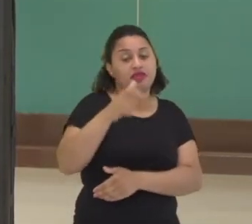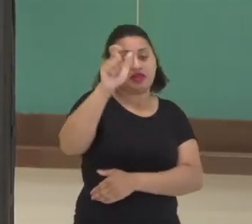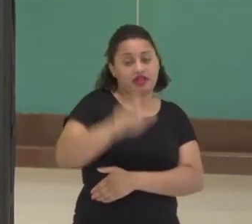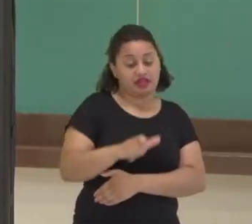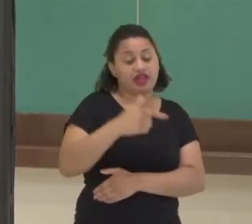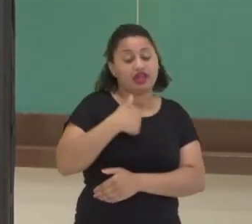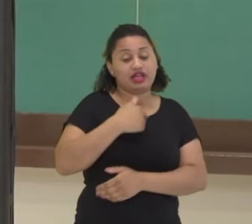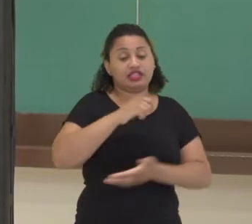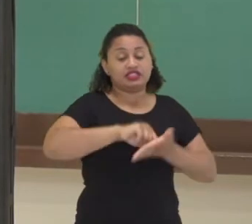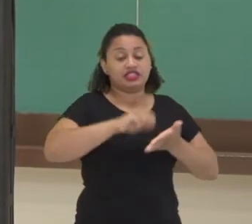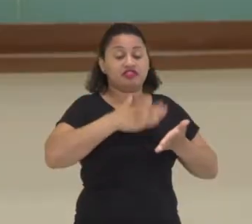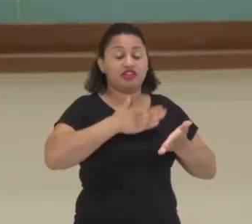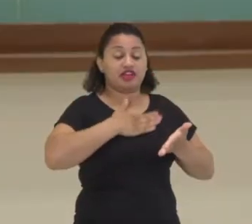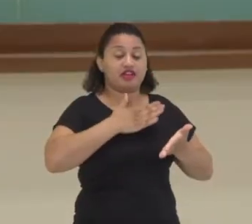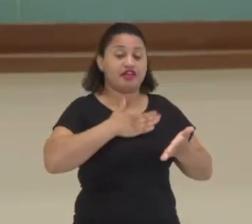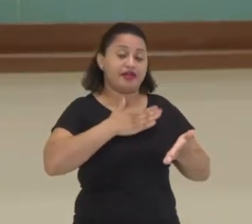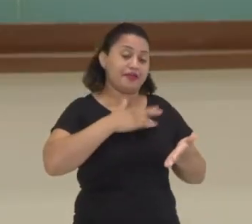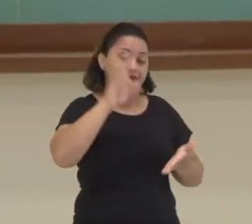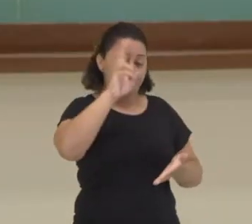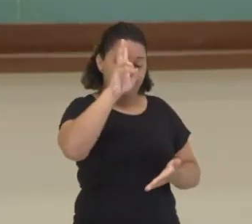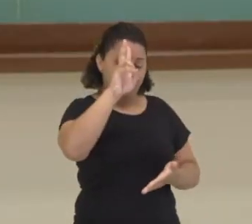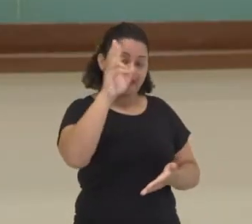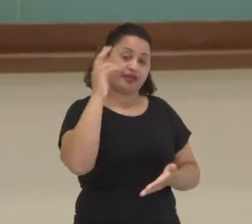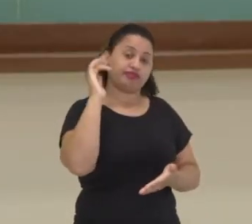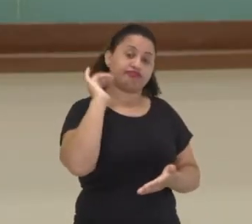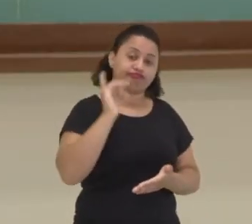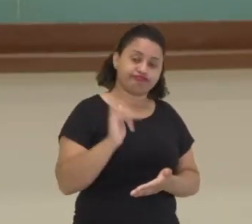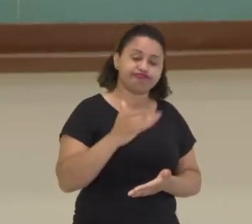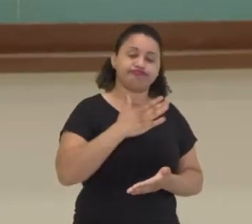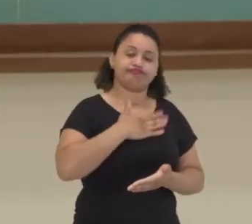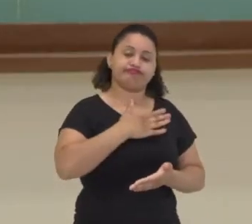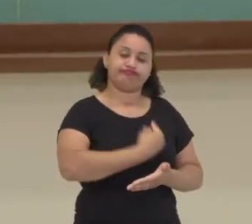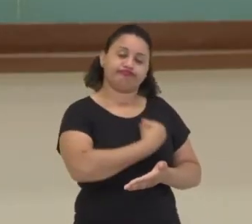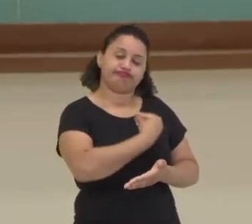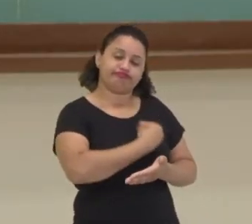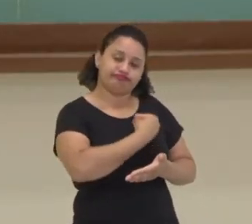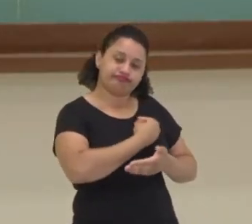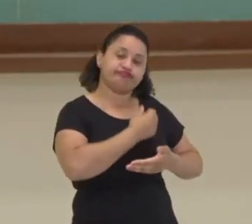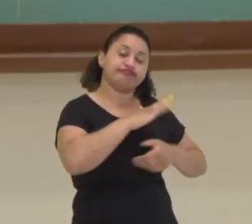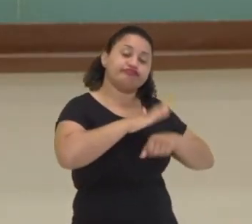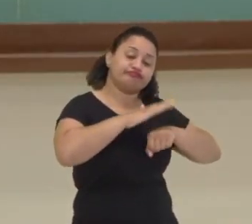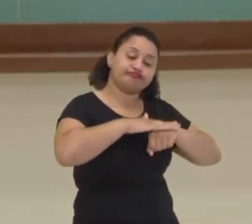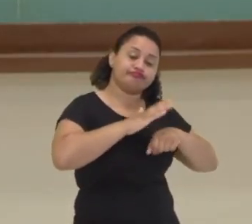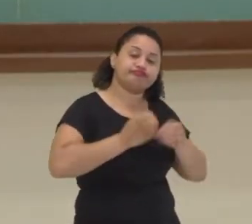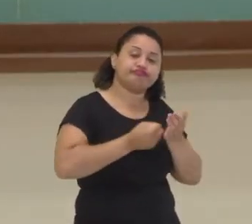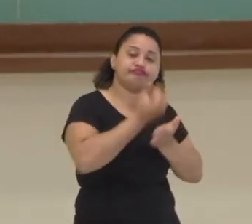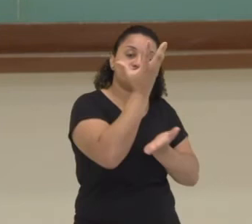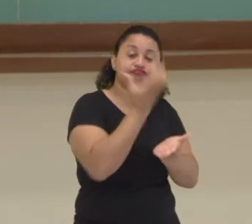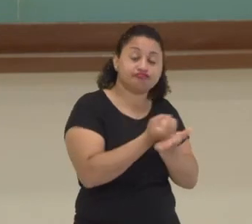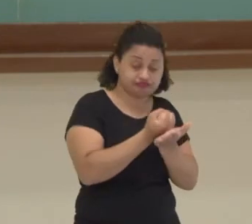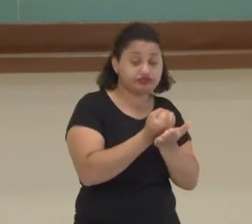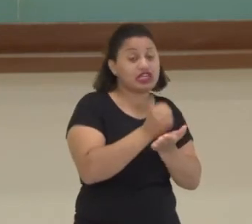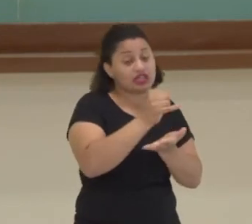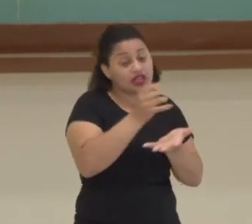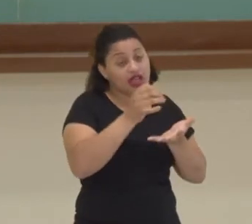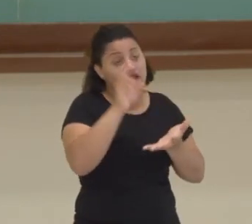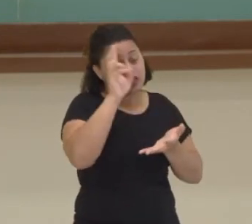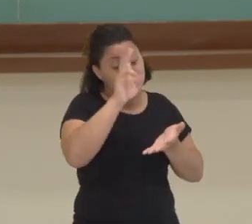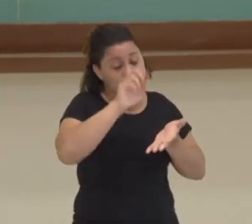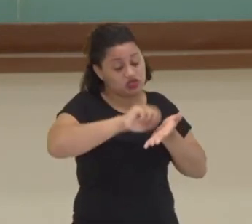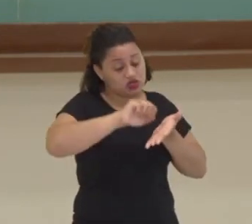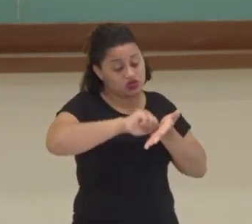Então, você quer escrever a sua própria biografia, você fará uma autobiografia. Se não, você fará a biografia.